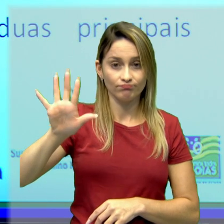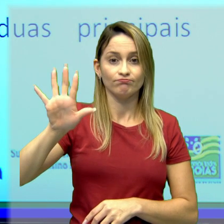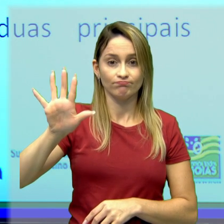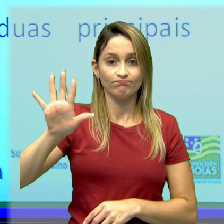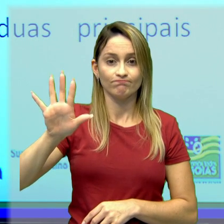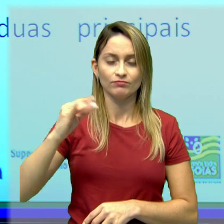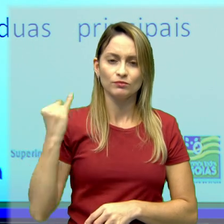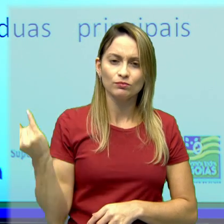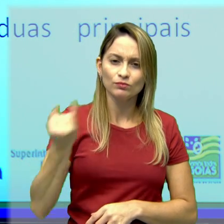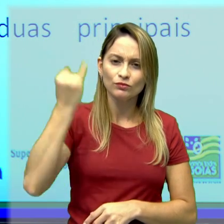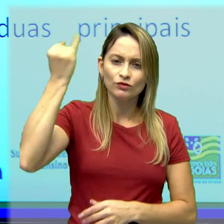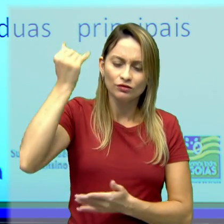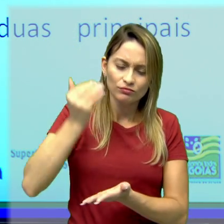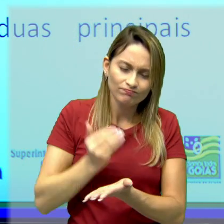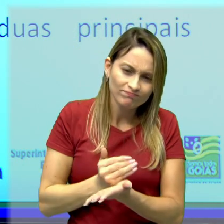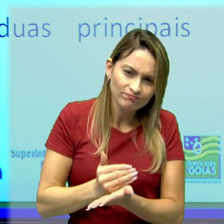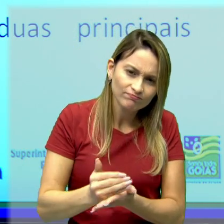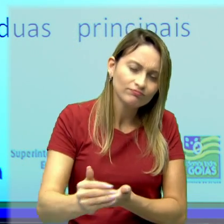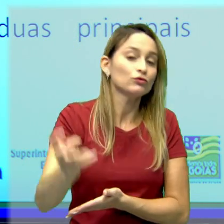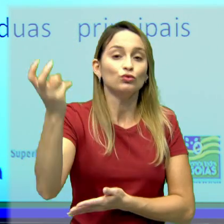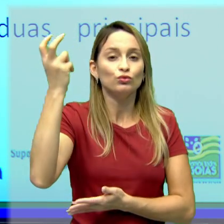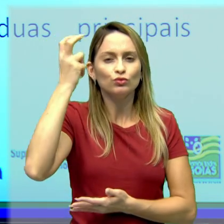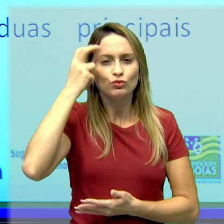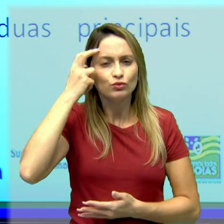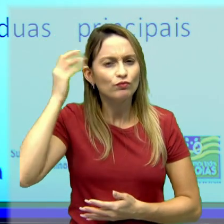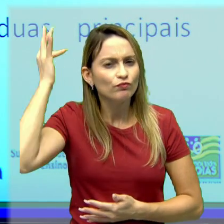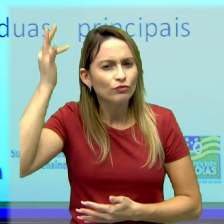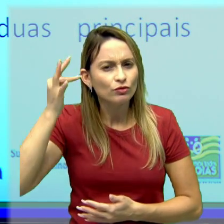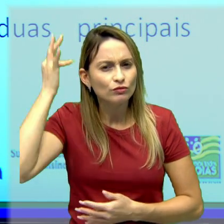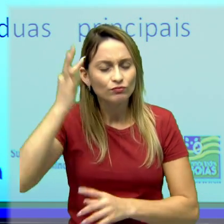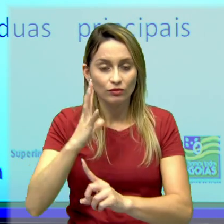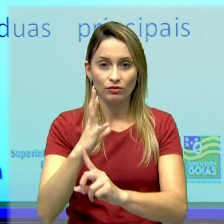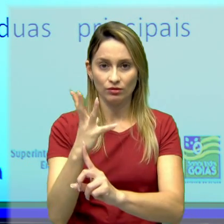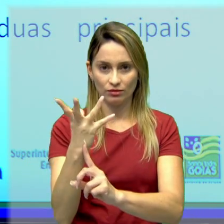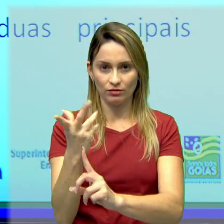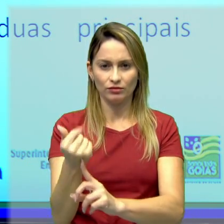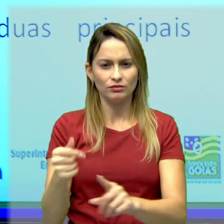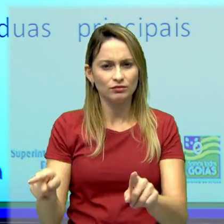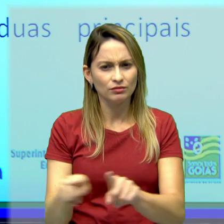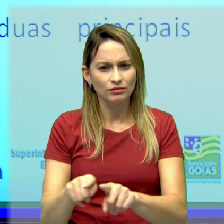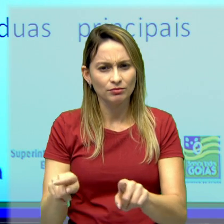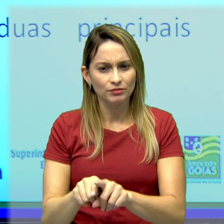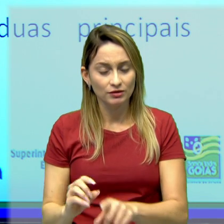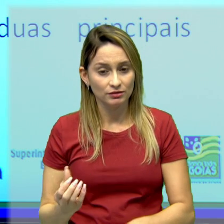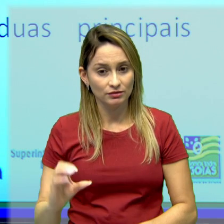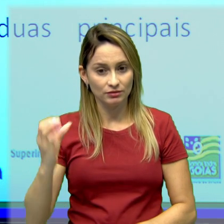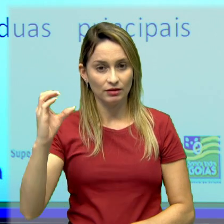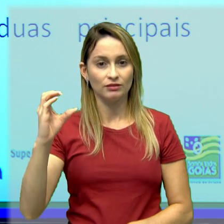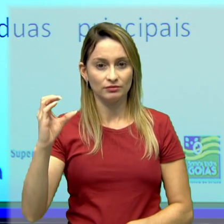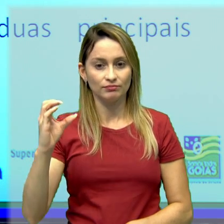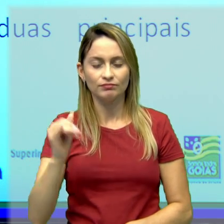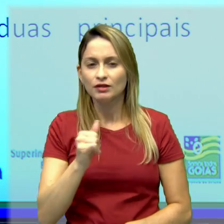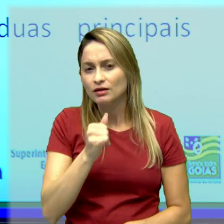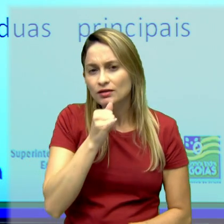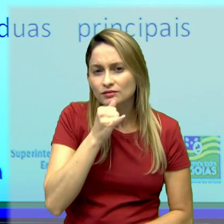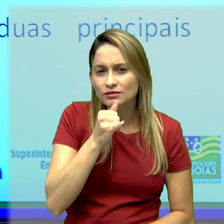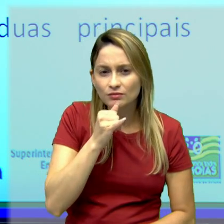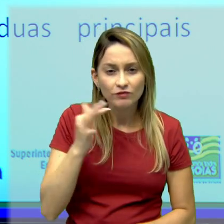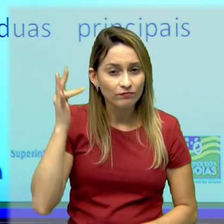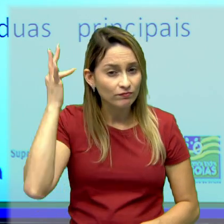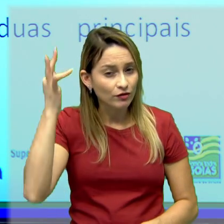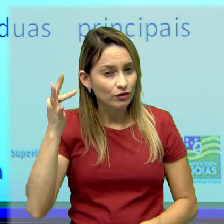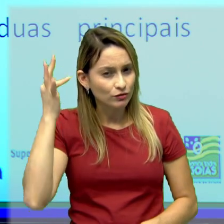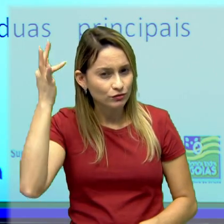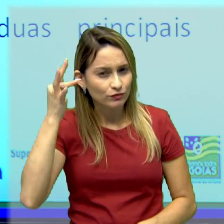fundamental para o florescimento da cultura, da filosofia, da arte e da ciência de modo geral. Temos como